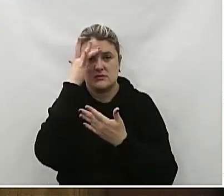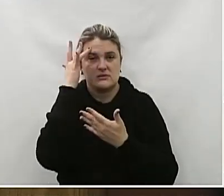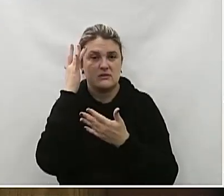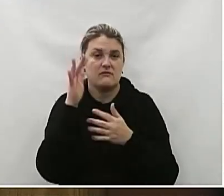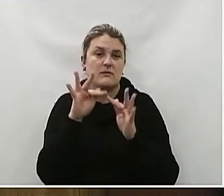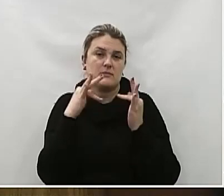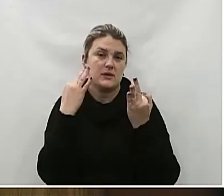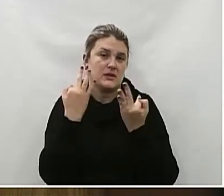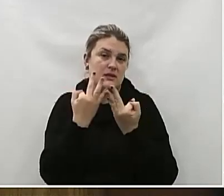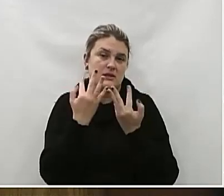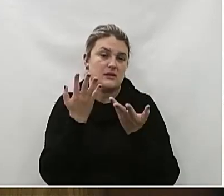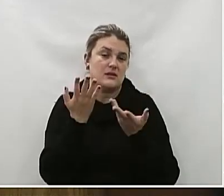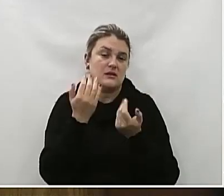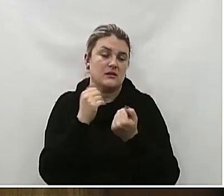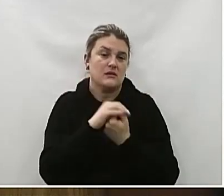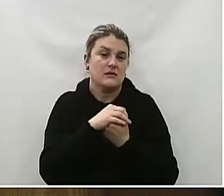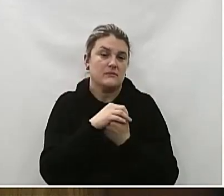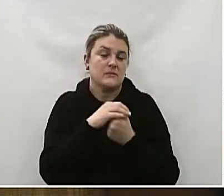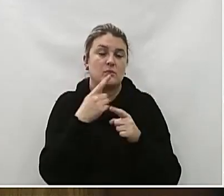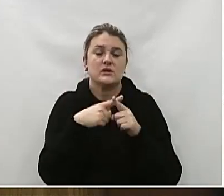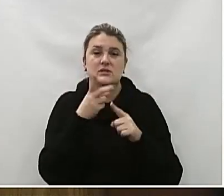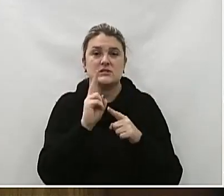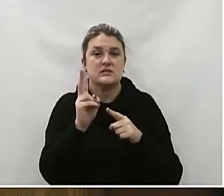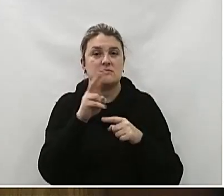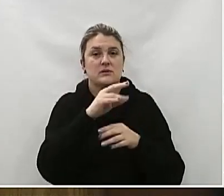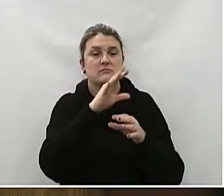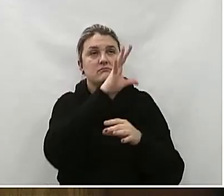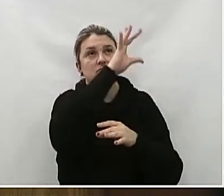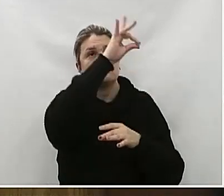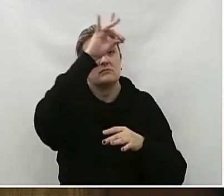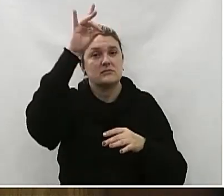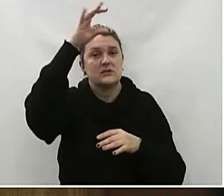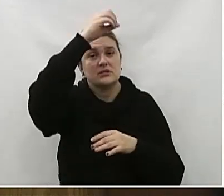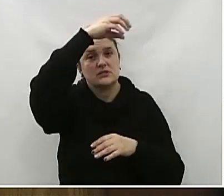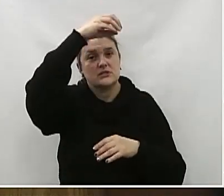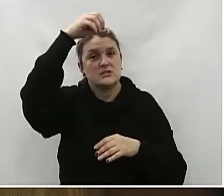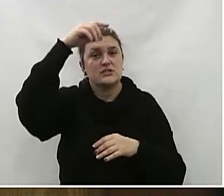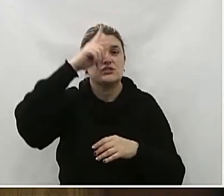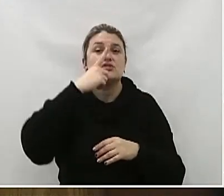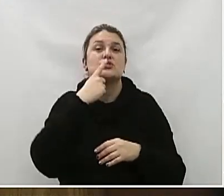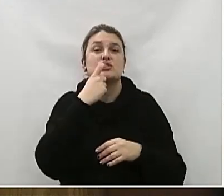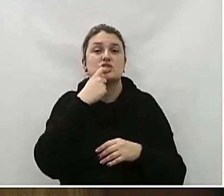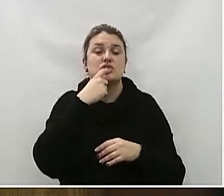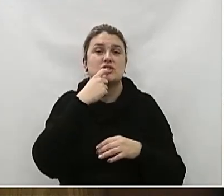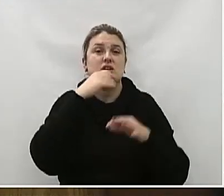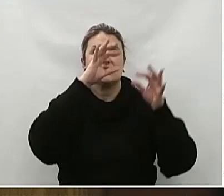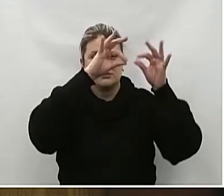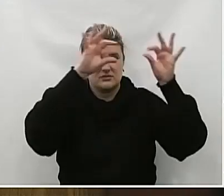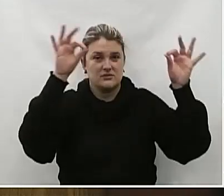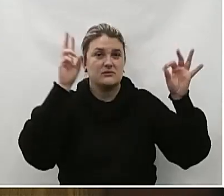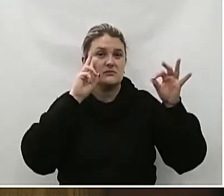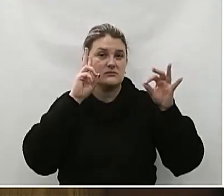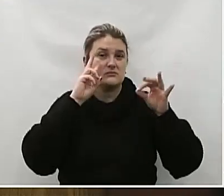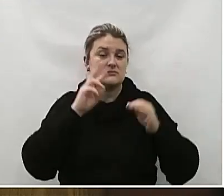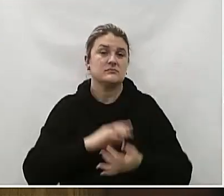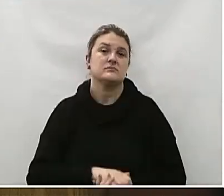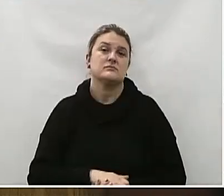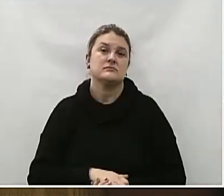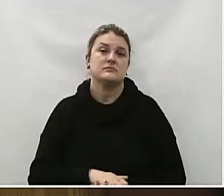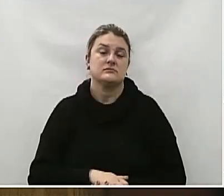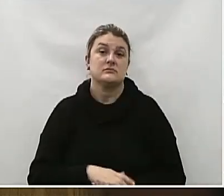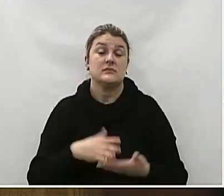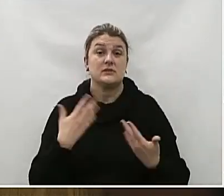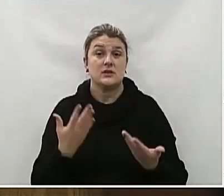moradores Do bairro Que desejam Prestar homenagens E oferecer Apoio Aos amigos E vizinhos Que perderam Alguém Em resumo Uma capela